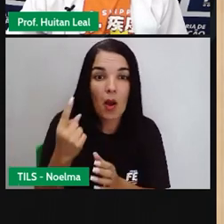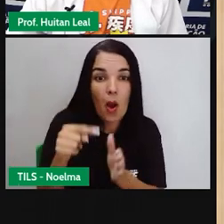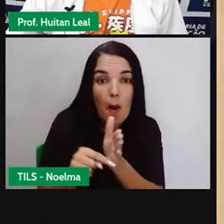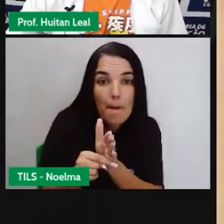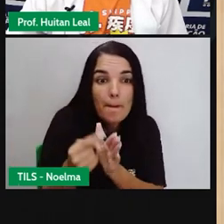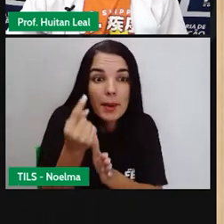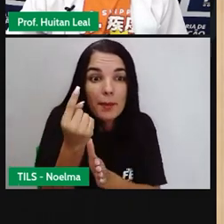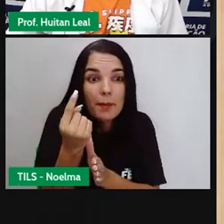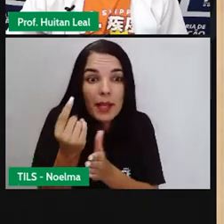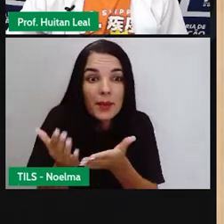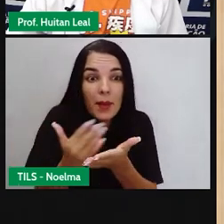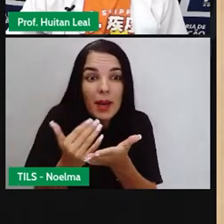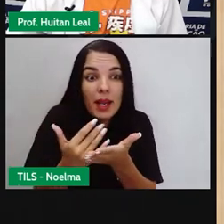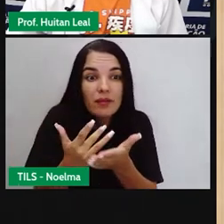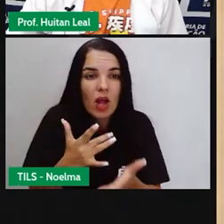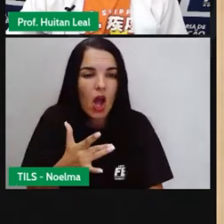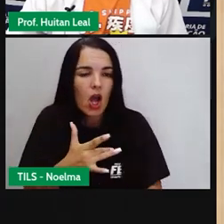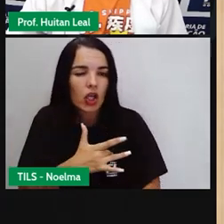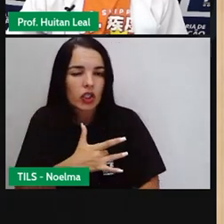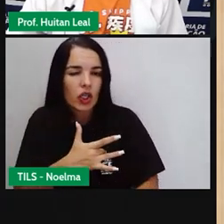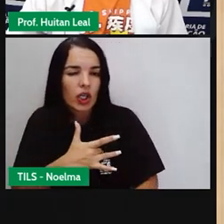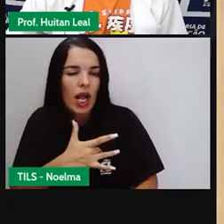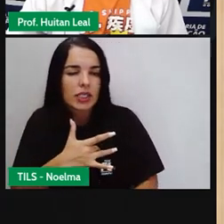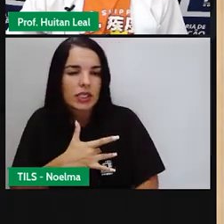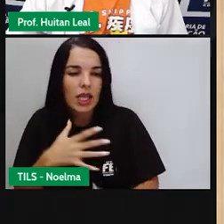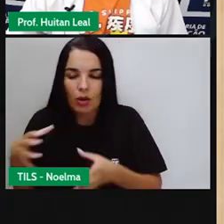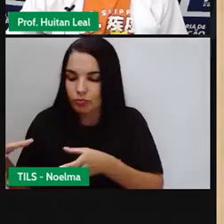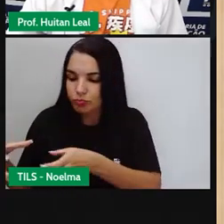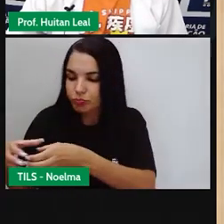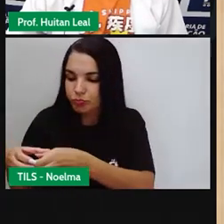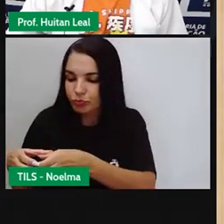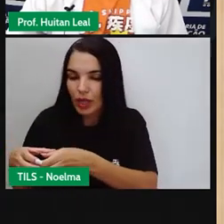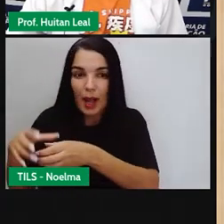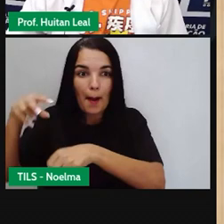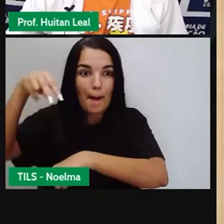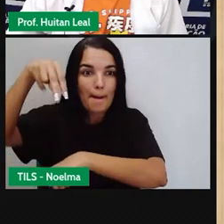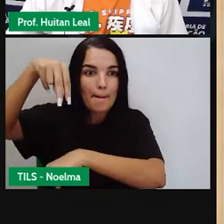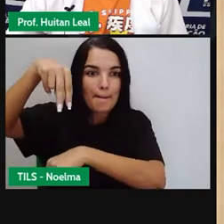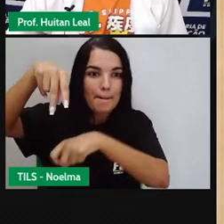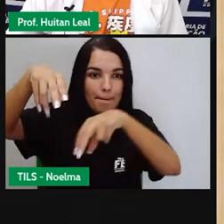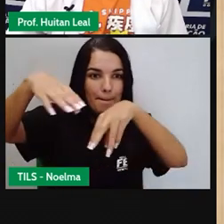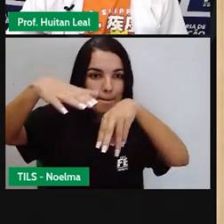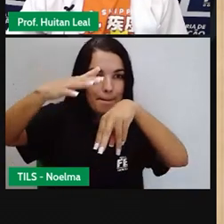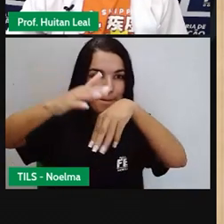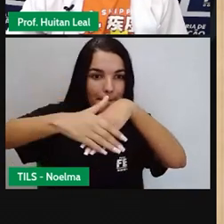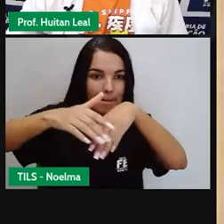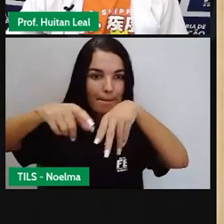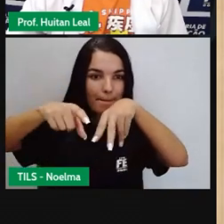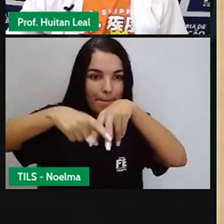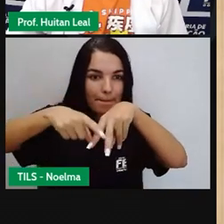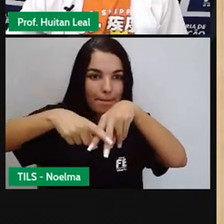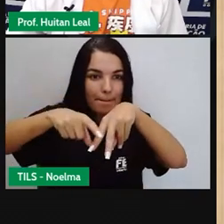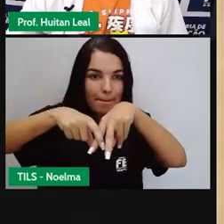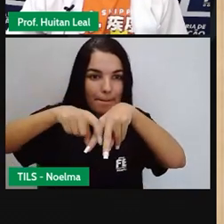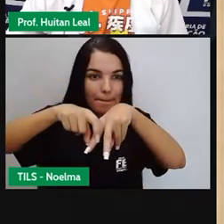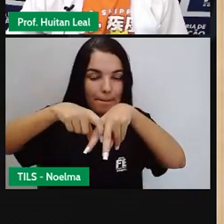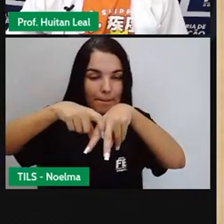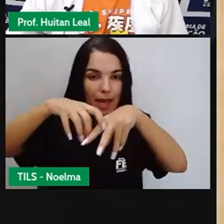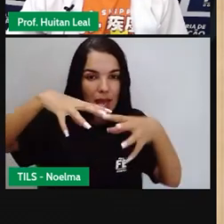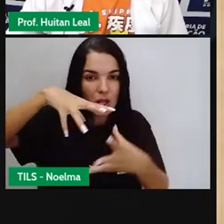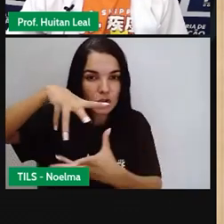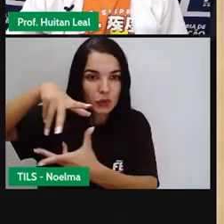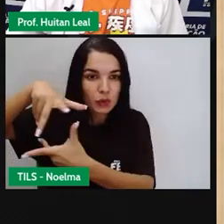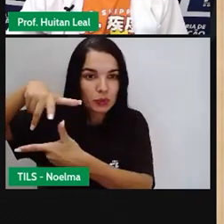Coração na Aldeia, Pés no Mundo, em seu primeiro livro, a cordelista Aorita Tabajara,